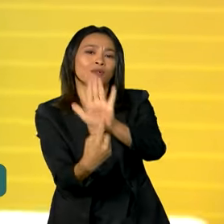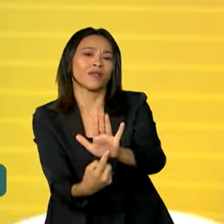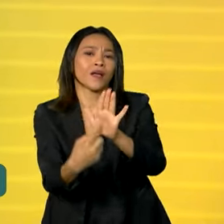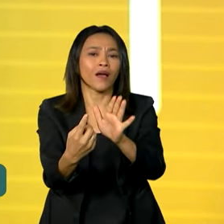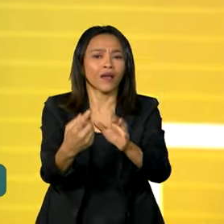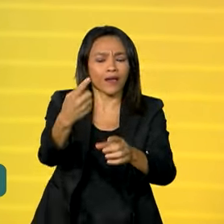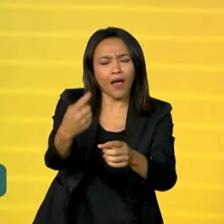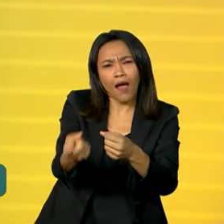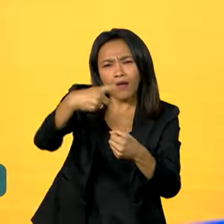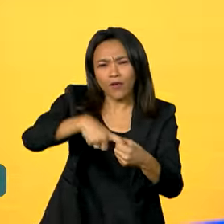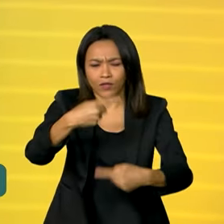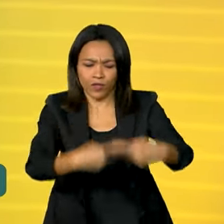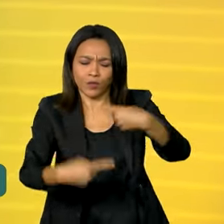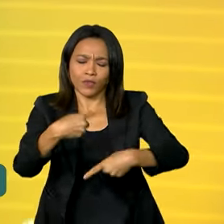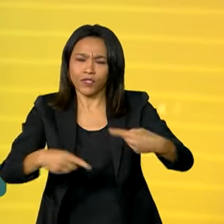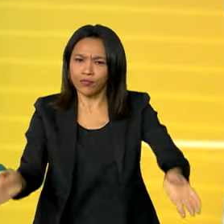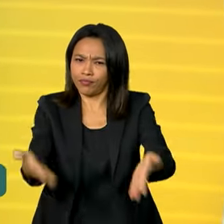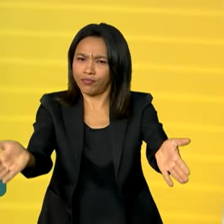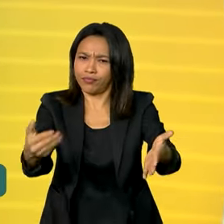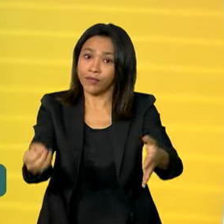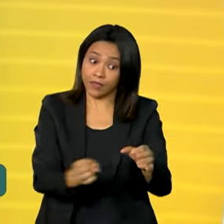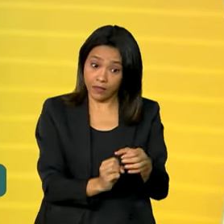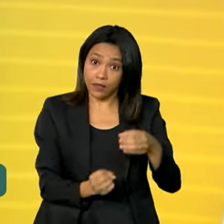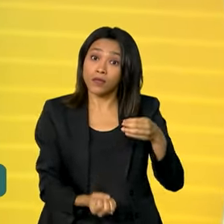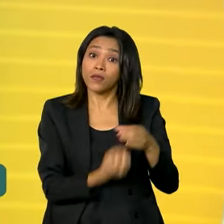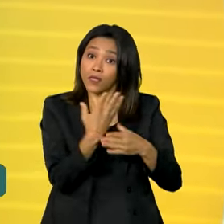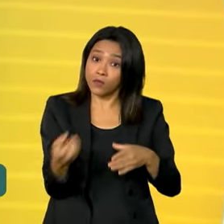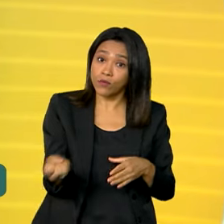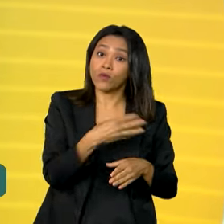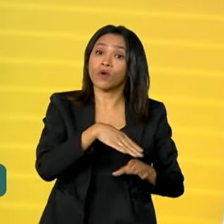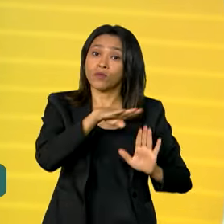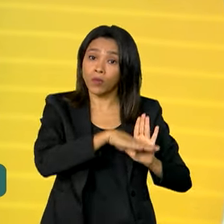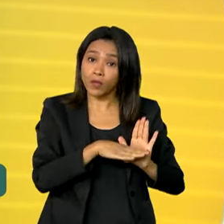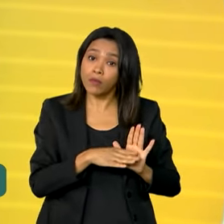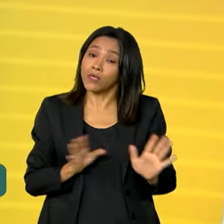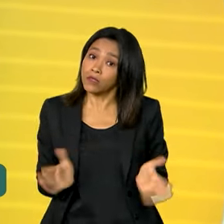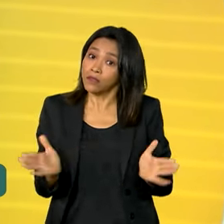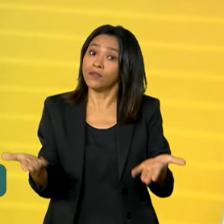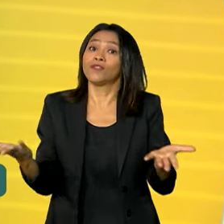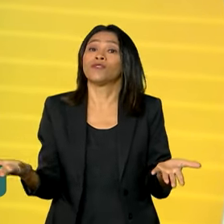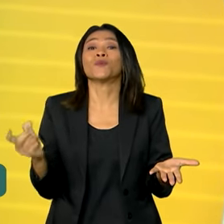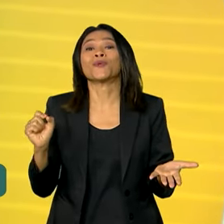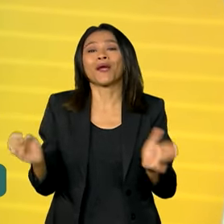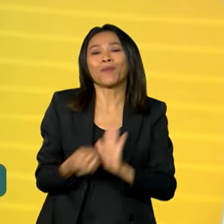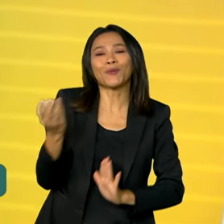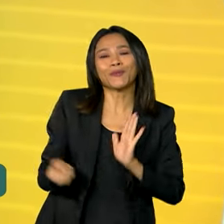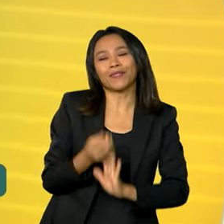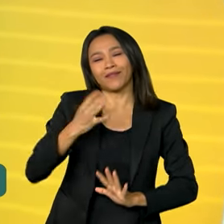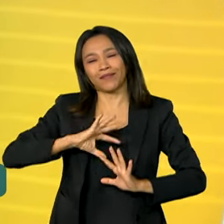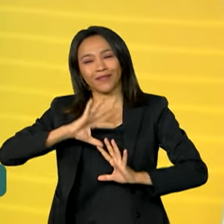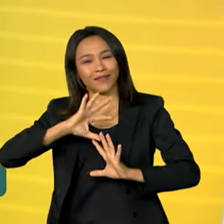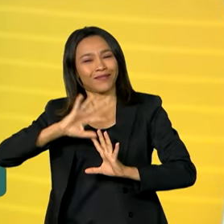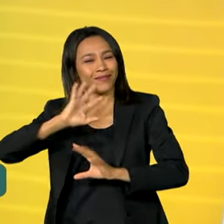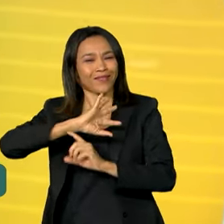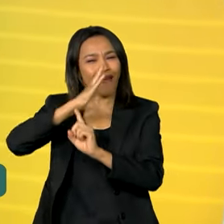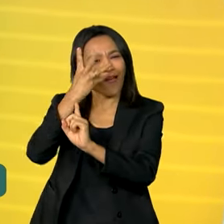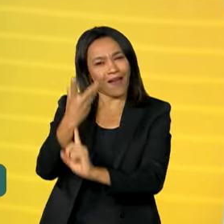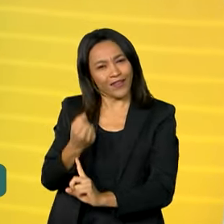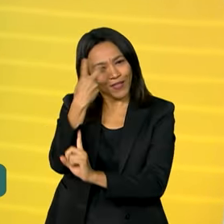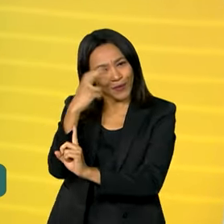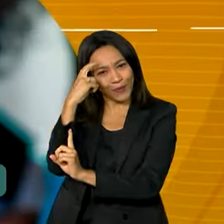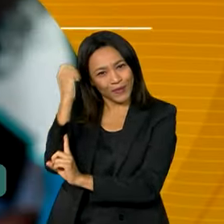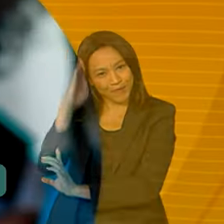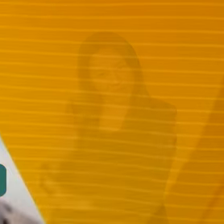políticas de incentivo ao setor e a criação de novos programas incentivam a produção artística e cultural nacional.